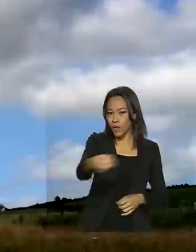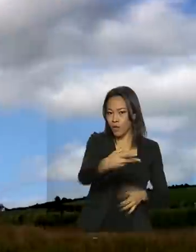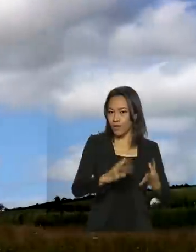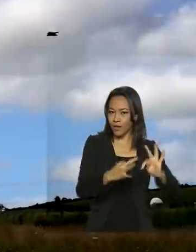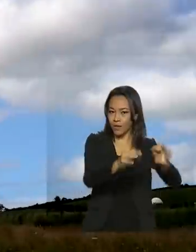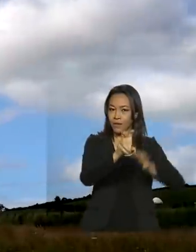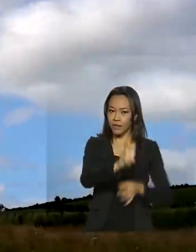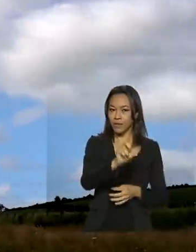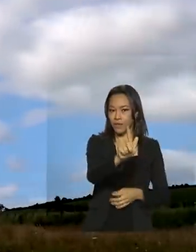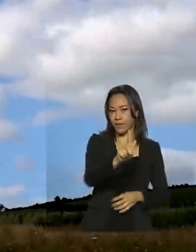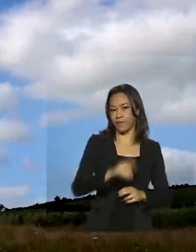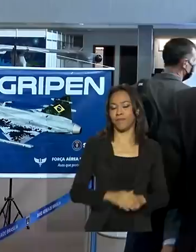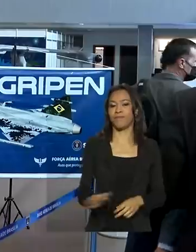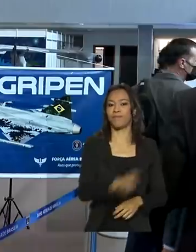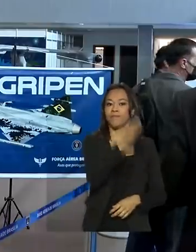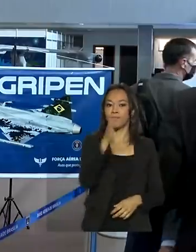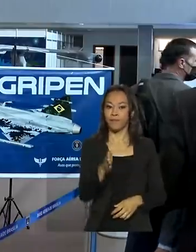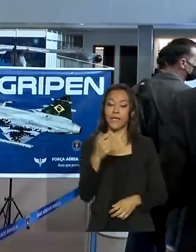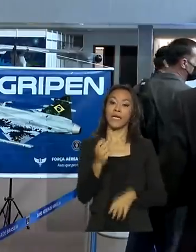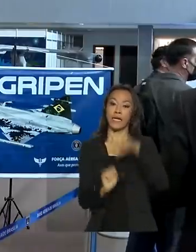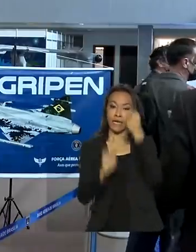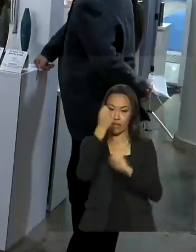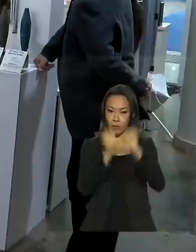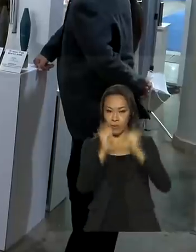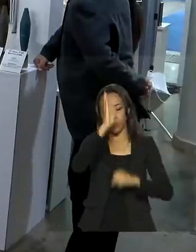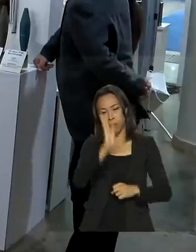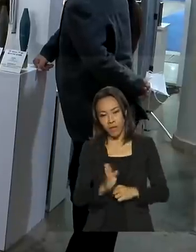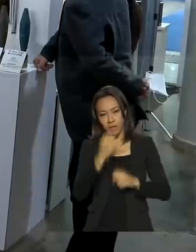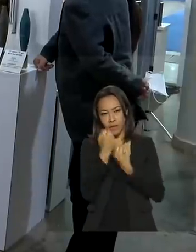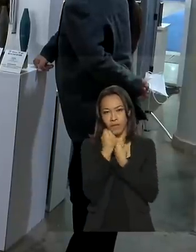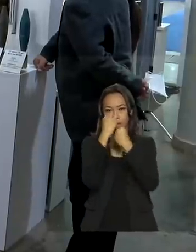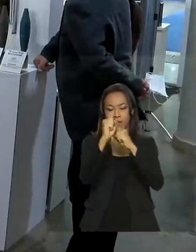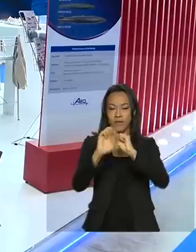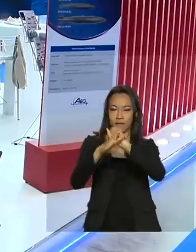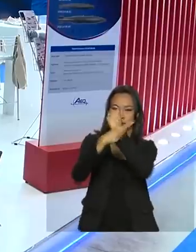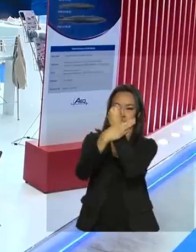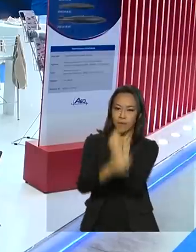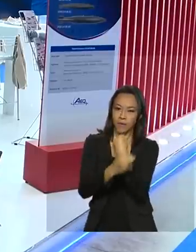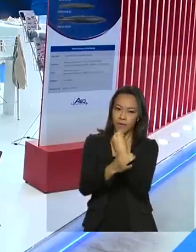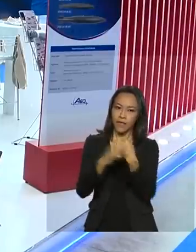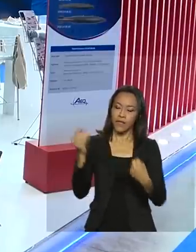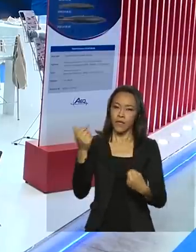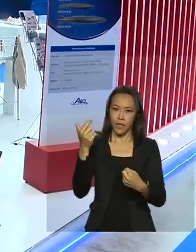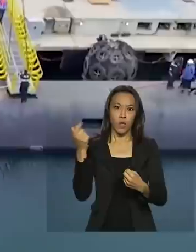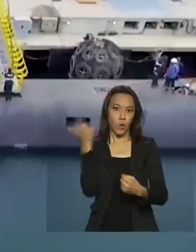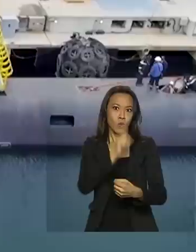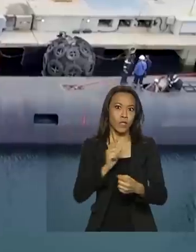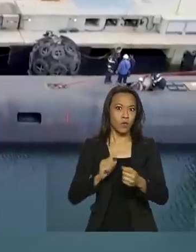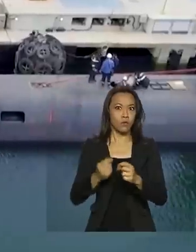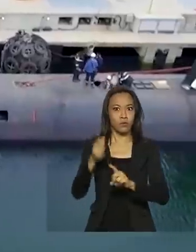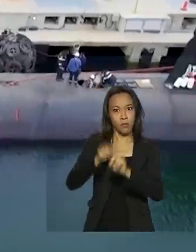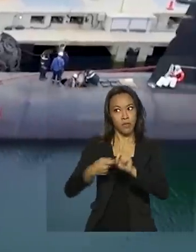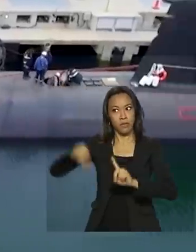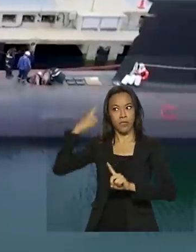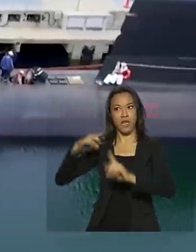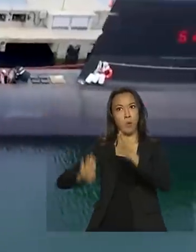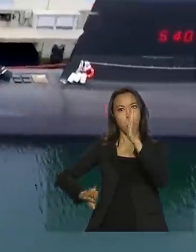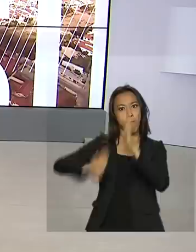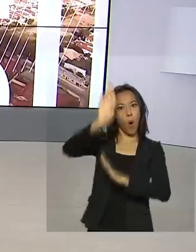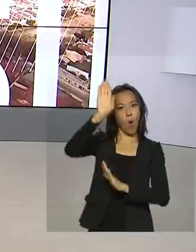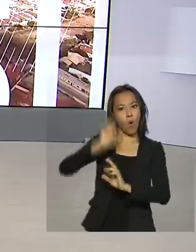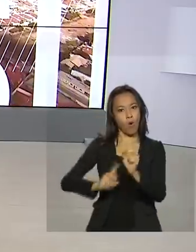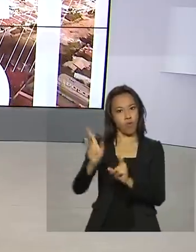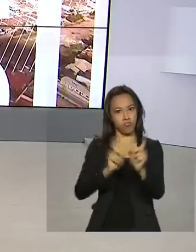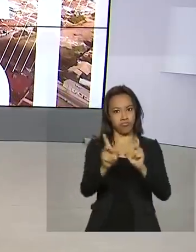5G. E a indústria brasileira de defesa e segurança atingiu no mês passado recorde nas exportações.